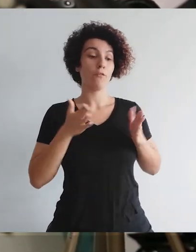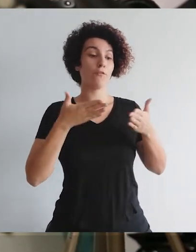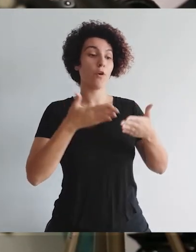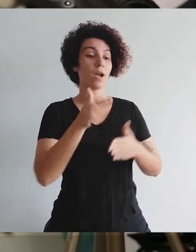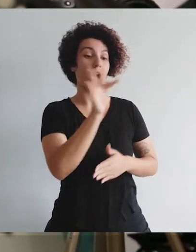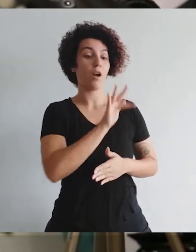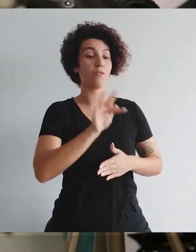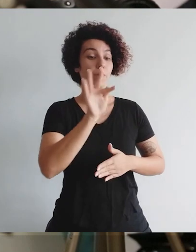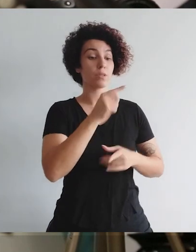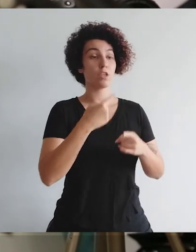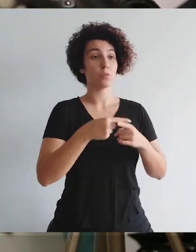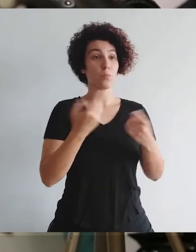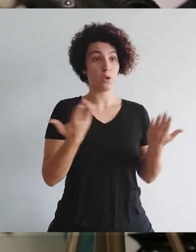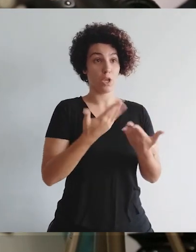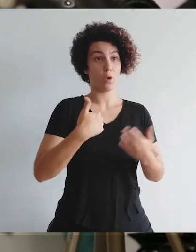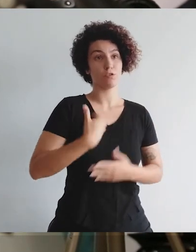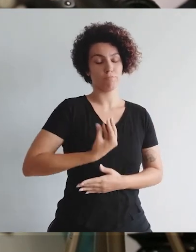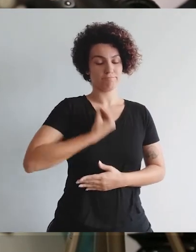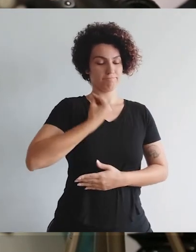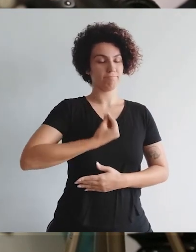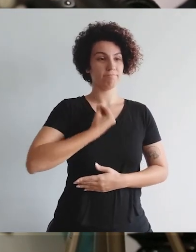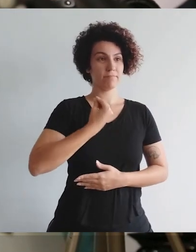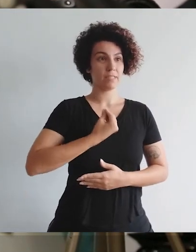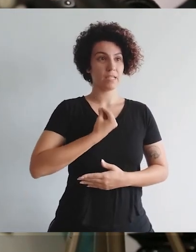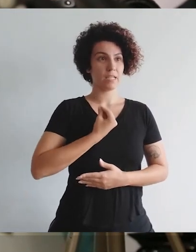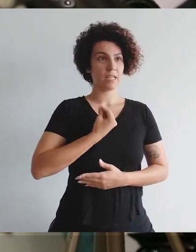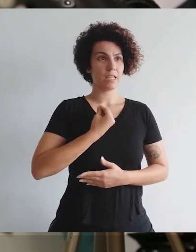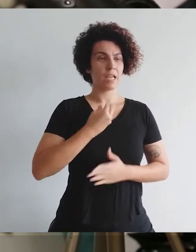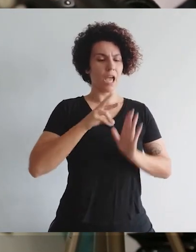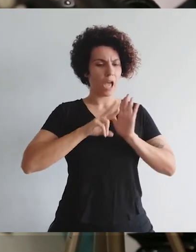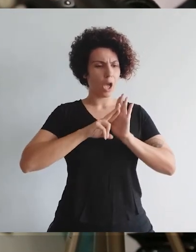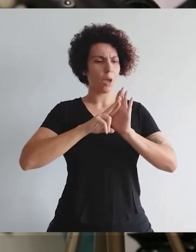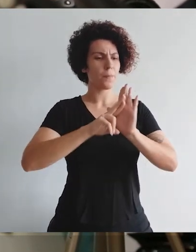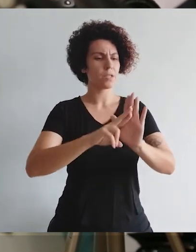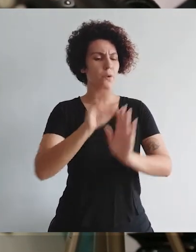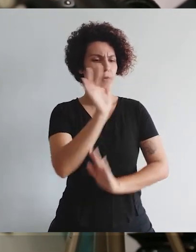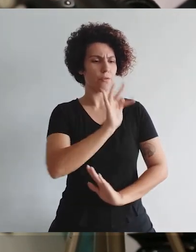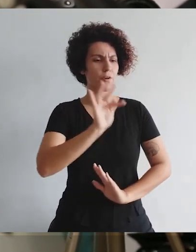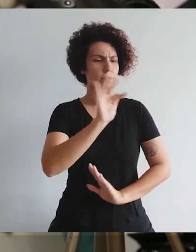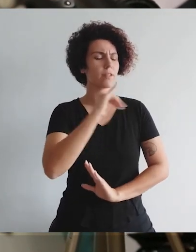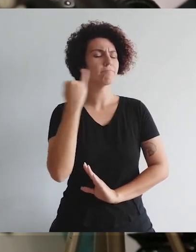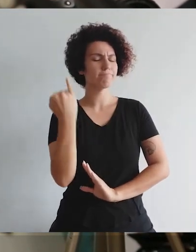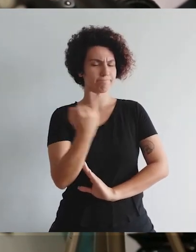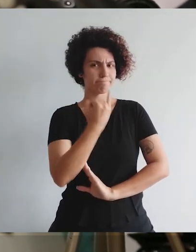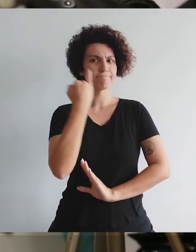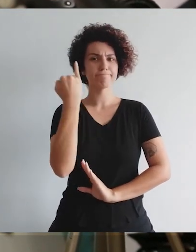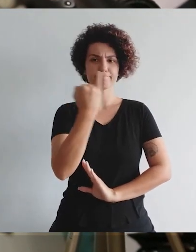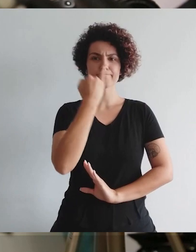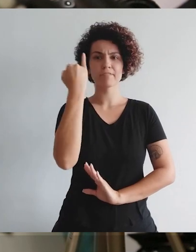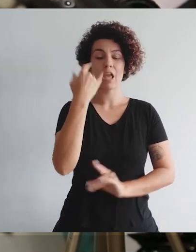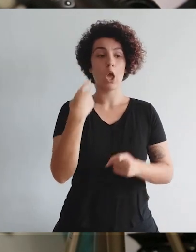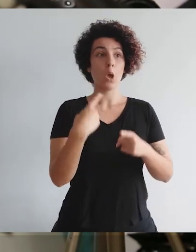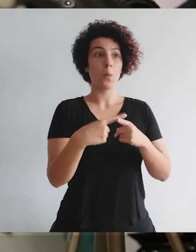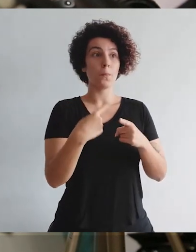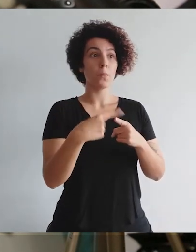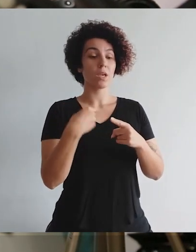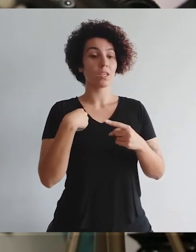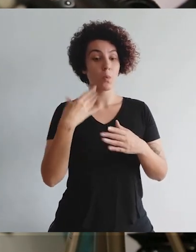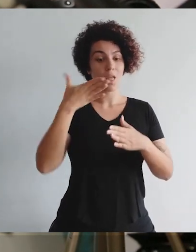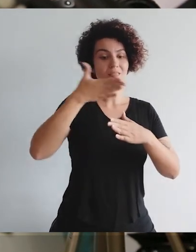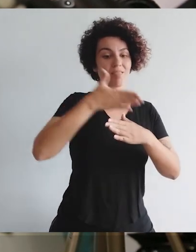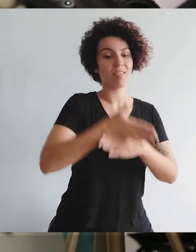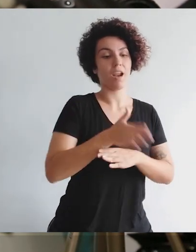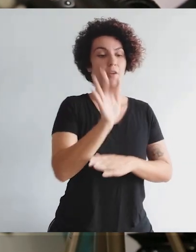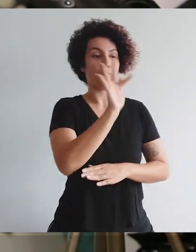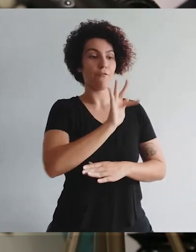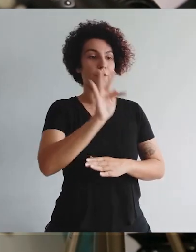Falando exatamente sobre o ensino superior, aonde eu estou agora, eu acho que a representatividade no ensino superior é uma coisa muito importante, porque a partir do momento que eu